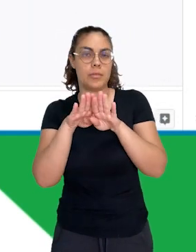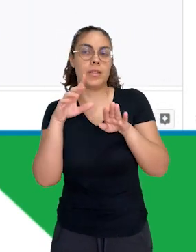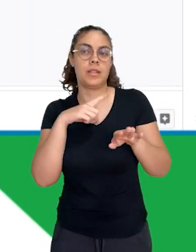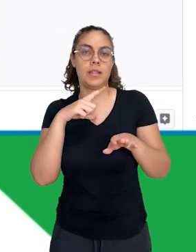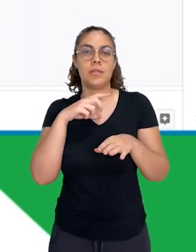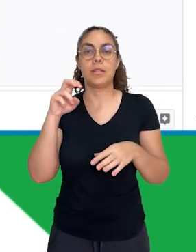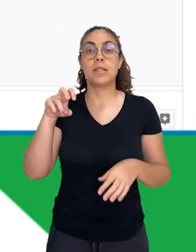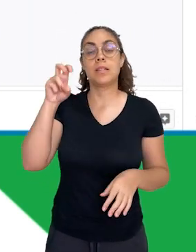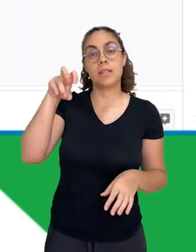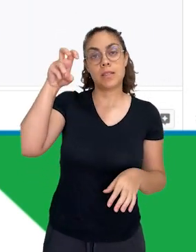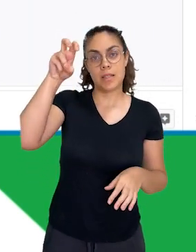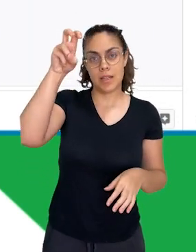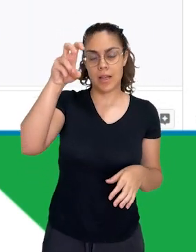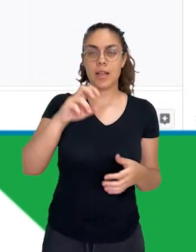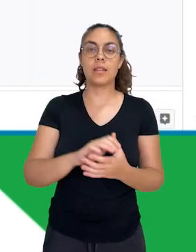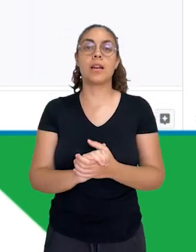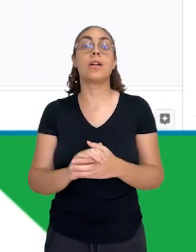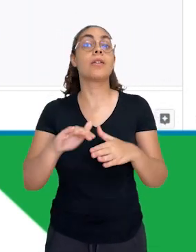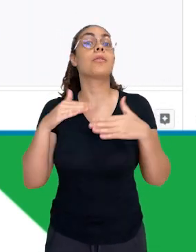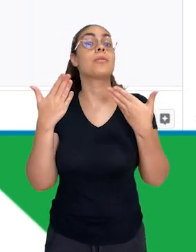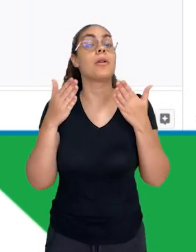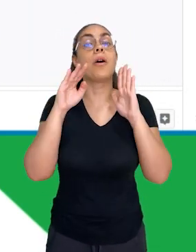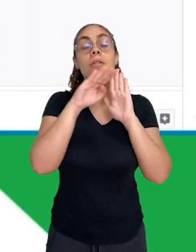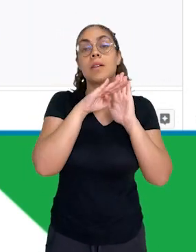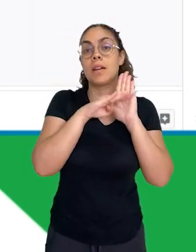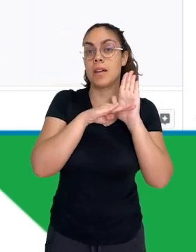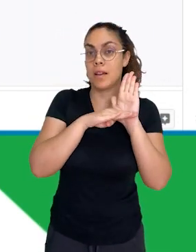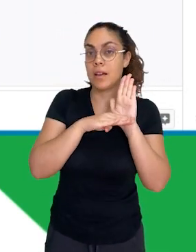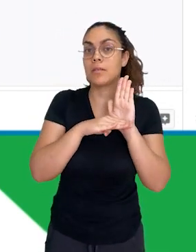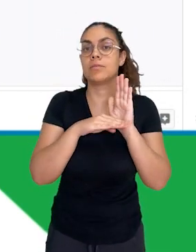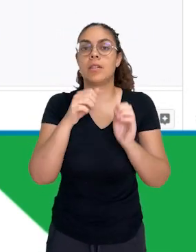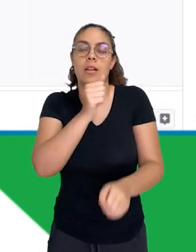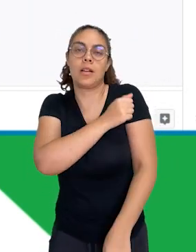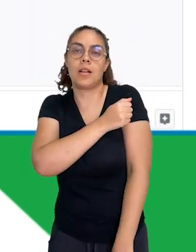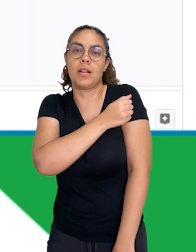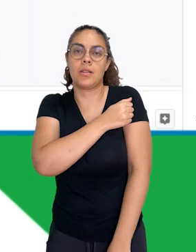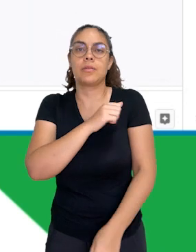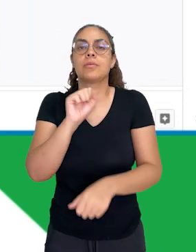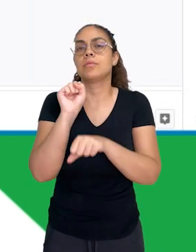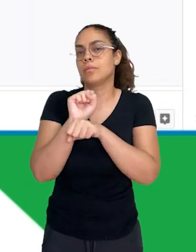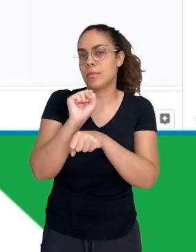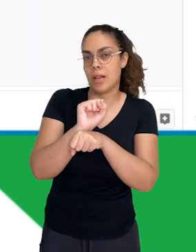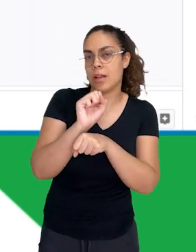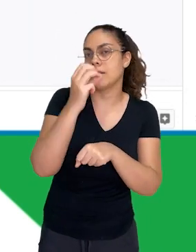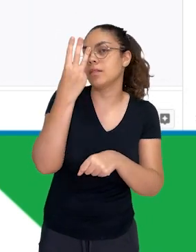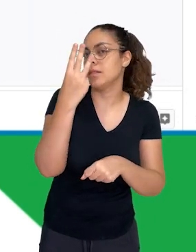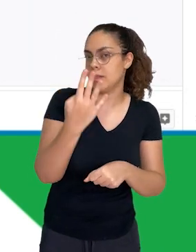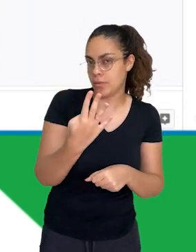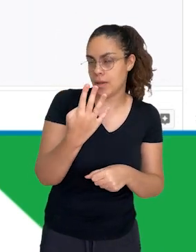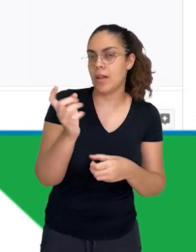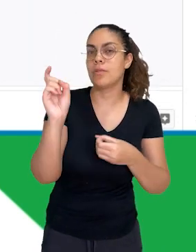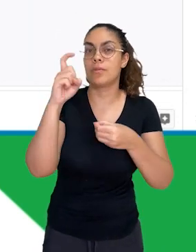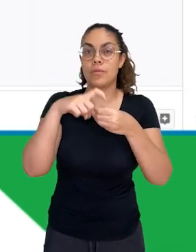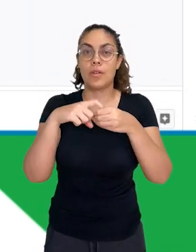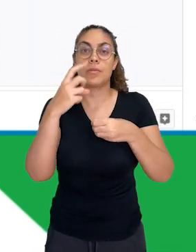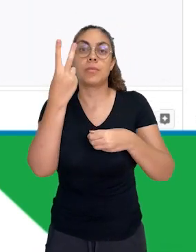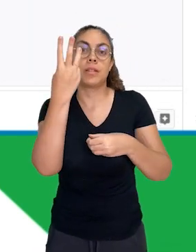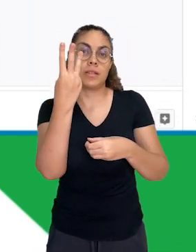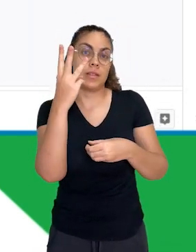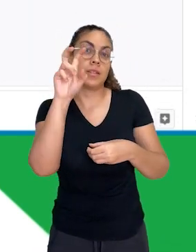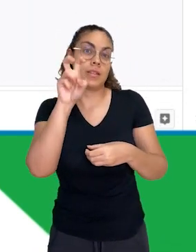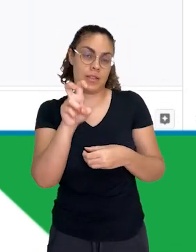escada, né? E aí, qual que é a regra? Caso o aluno pare, por exemplo, na casa 34, ele volta para 25 ou vice